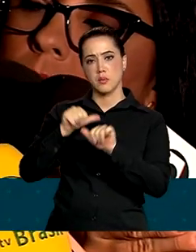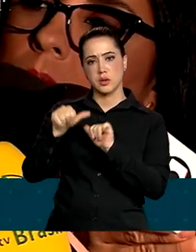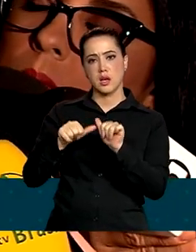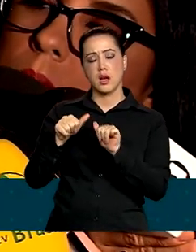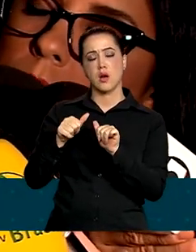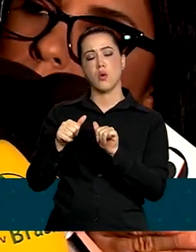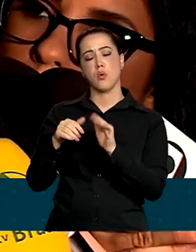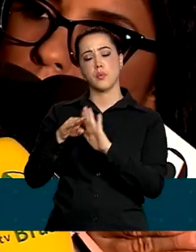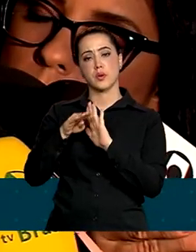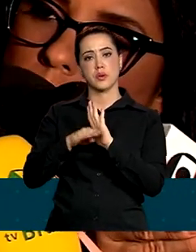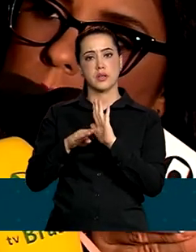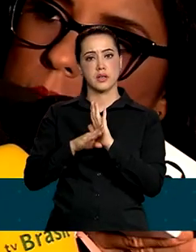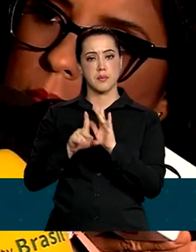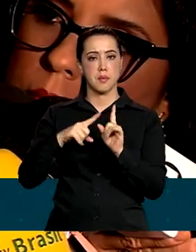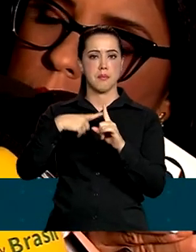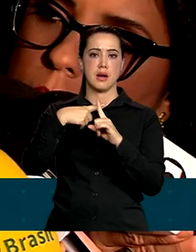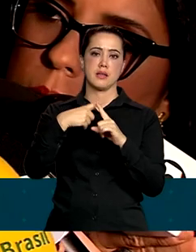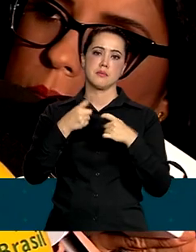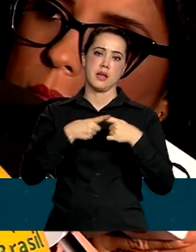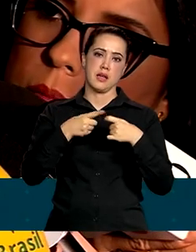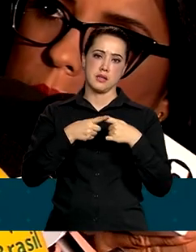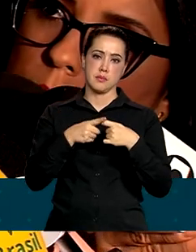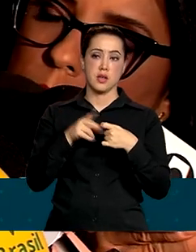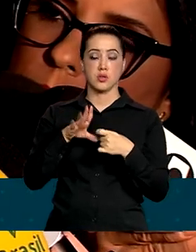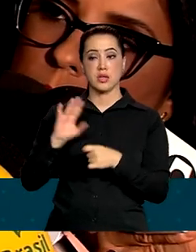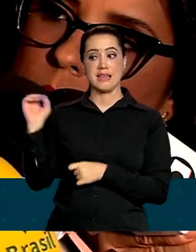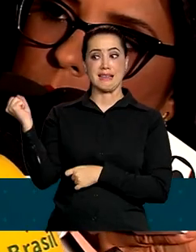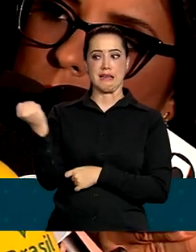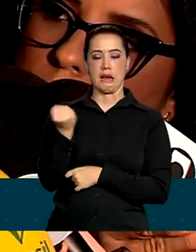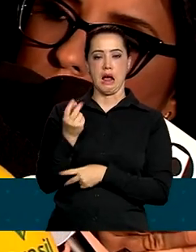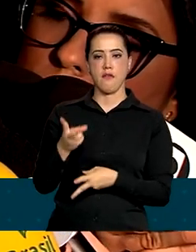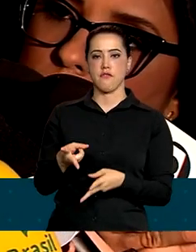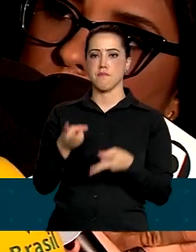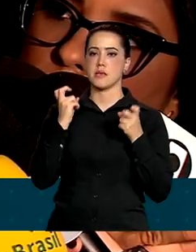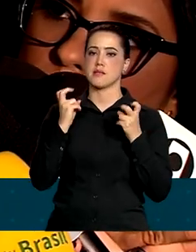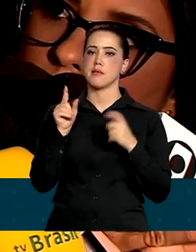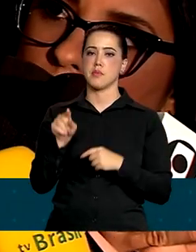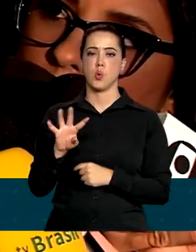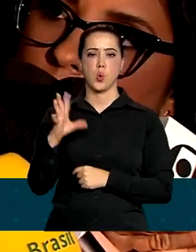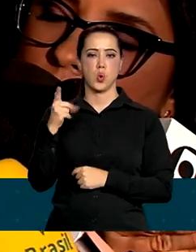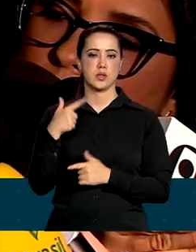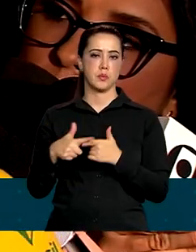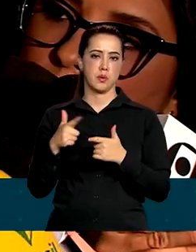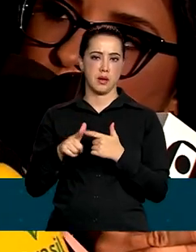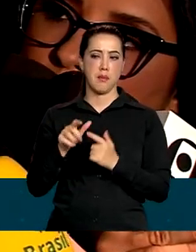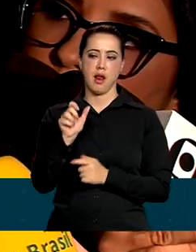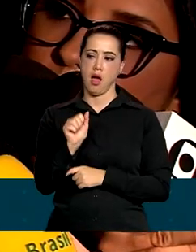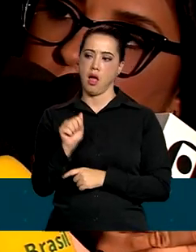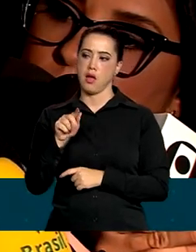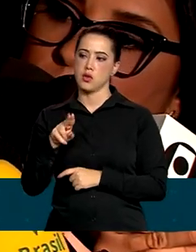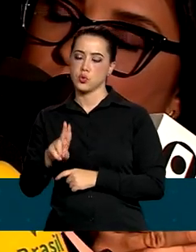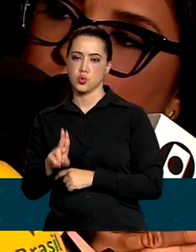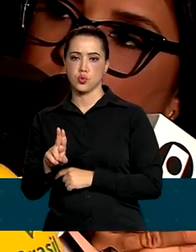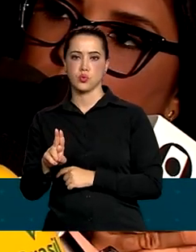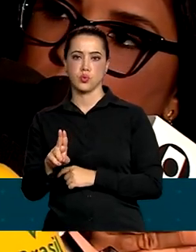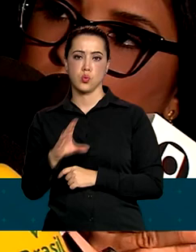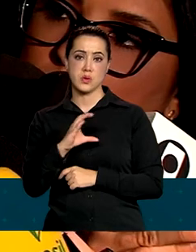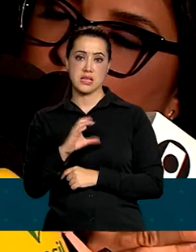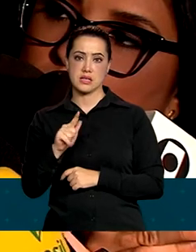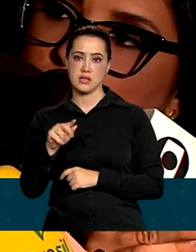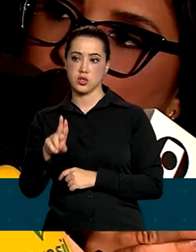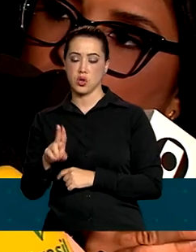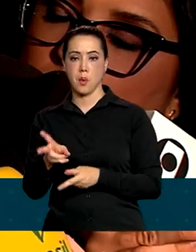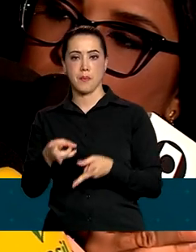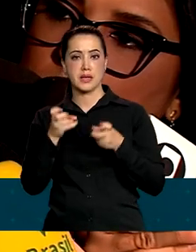e que tem algo gravíssimo sendo identificado por uma ação feita pela Controladoria Geral da União e a AGU, que